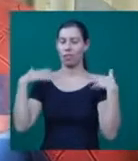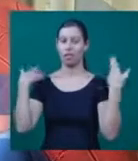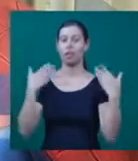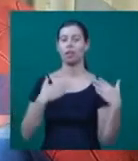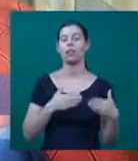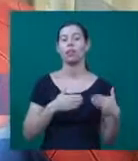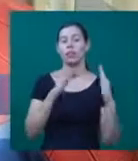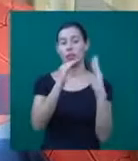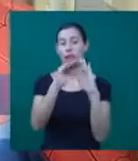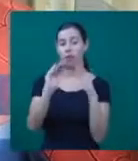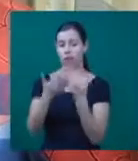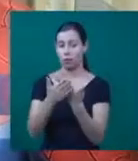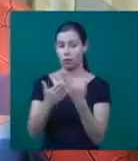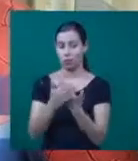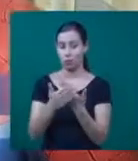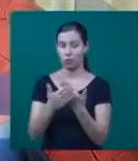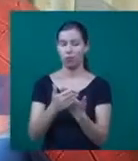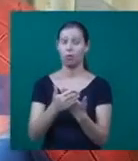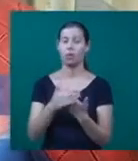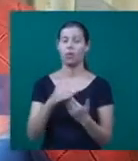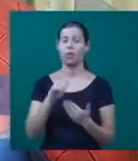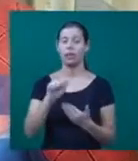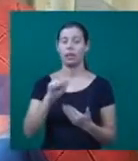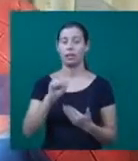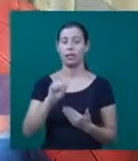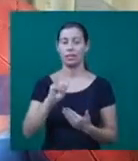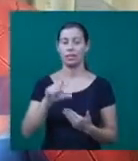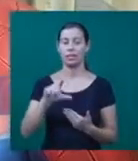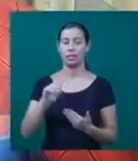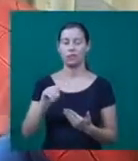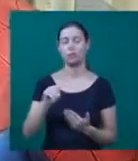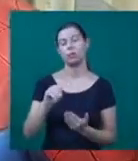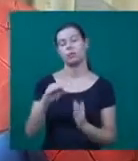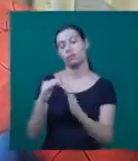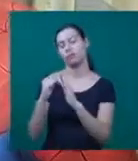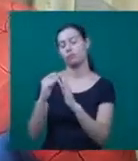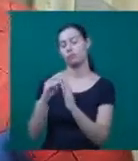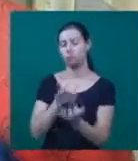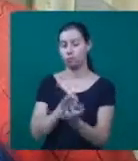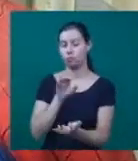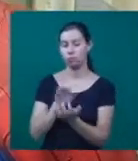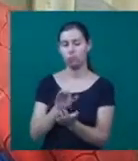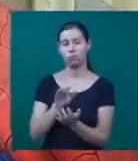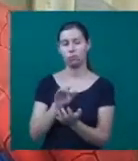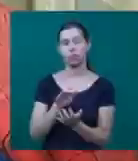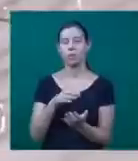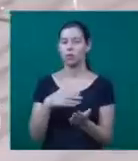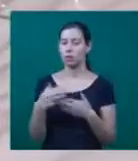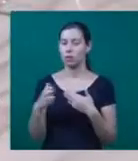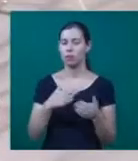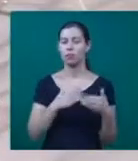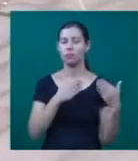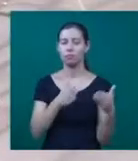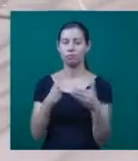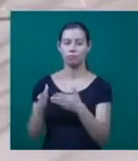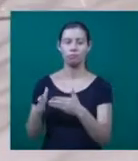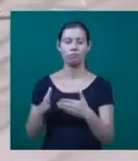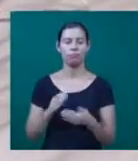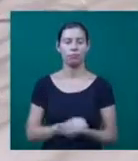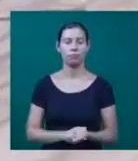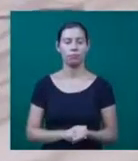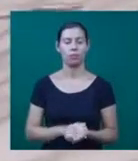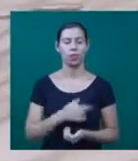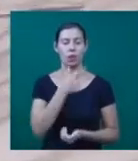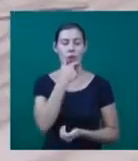asilos, em comunidades. Nós vamos em qualquer lugar onde há necessidade que a gente possa ajudar, para falar a verdade. O Samuel, de 7